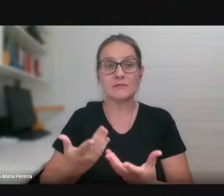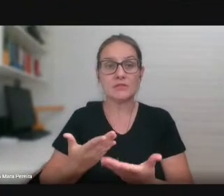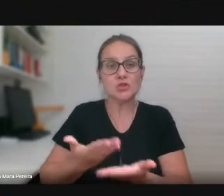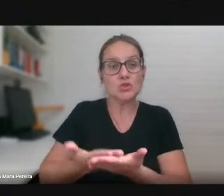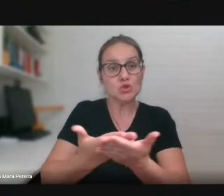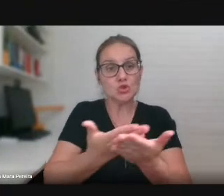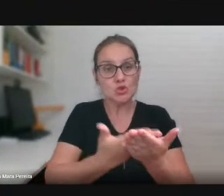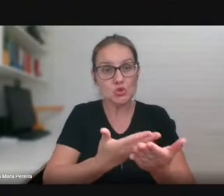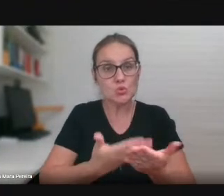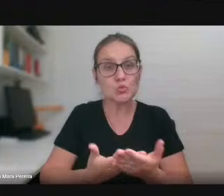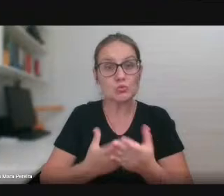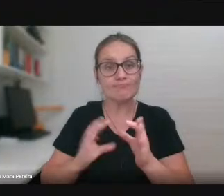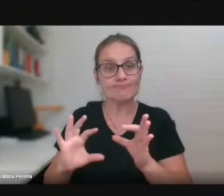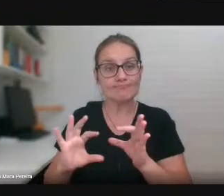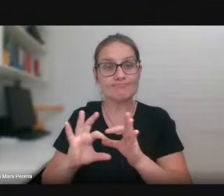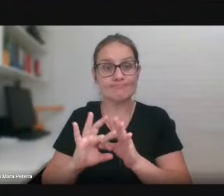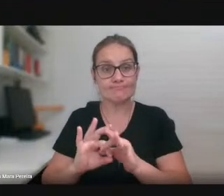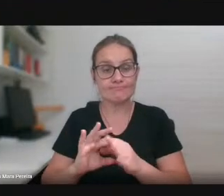associado.